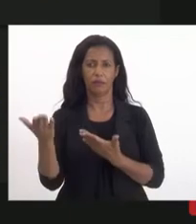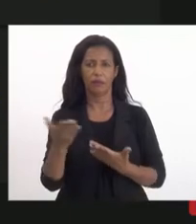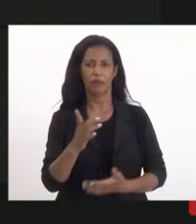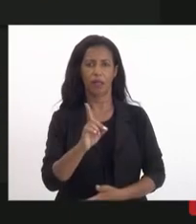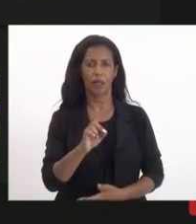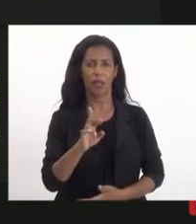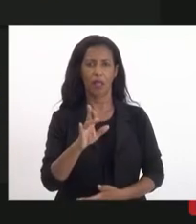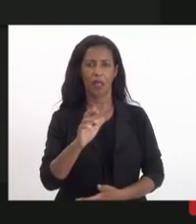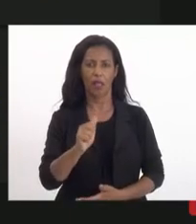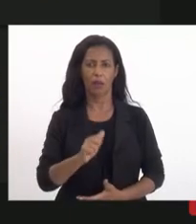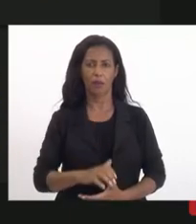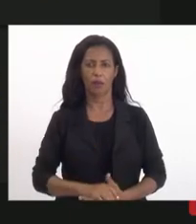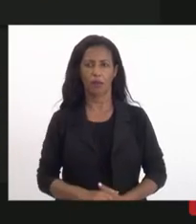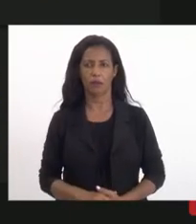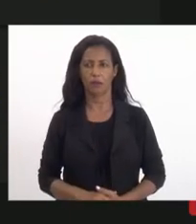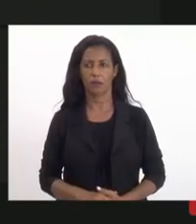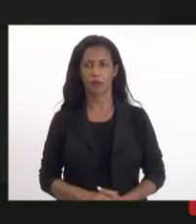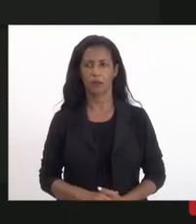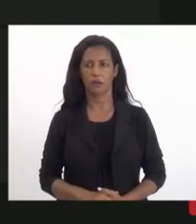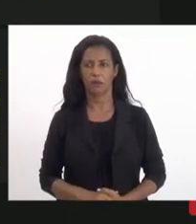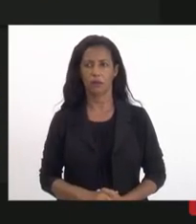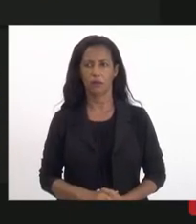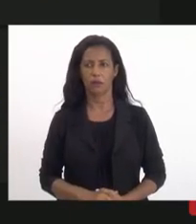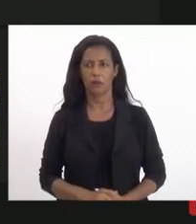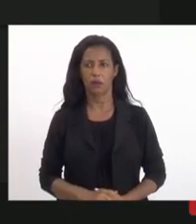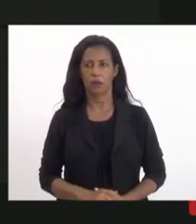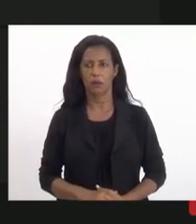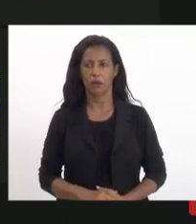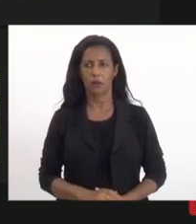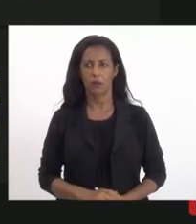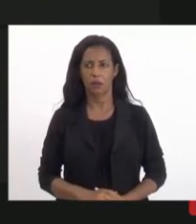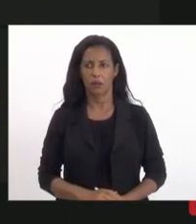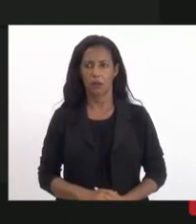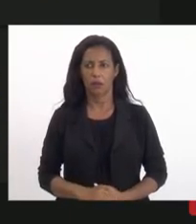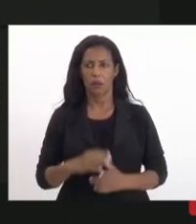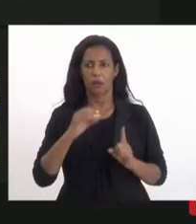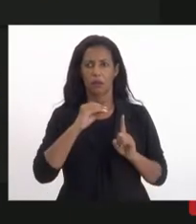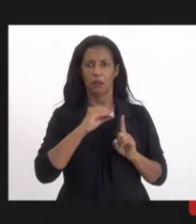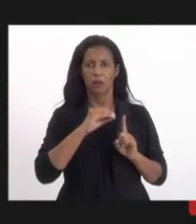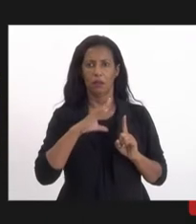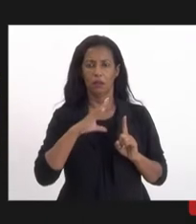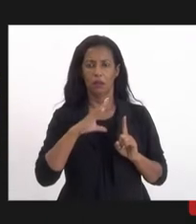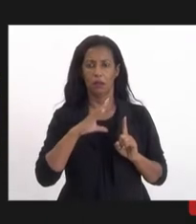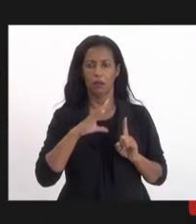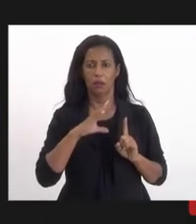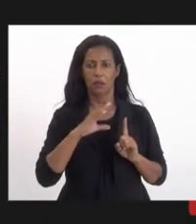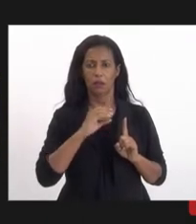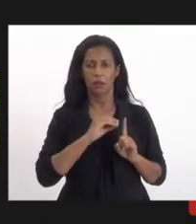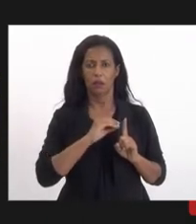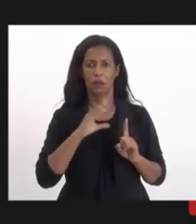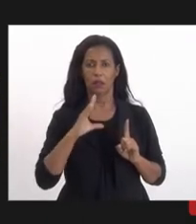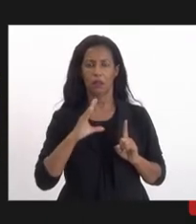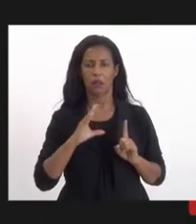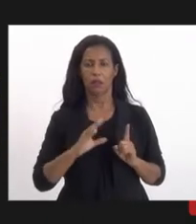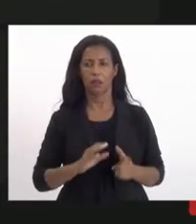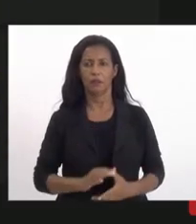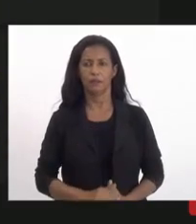Débora, Débora, estou, está fechado aí o áudio da Débora,